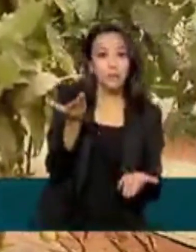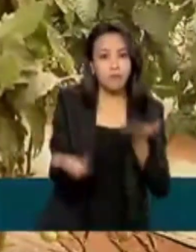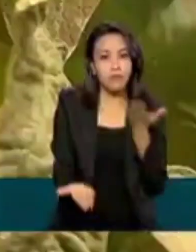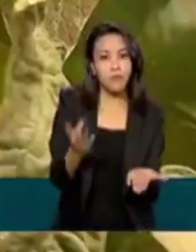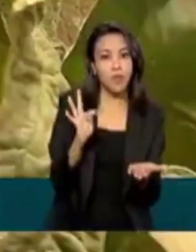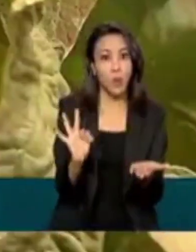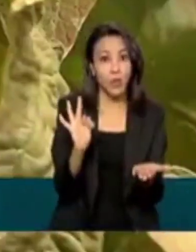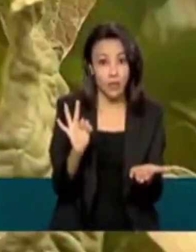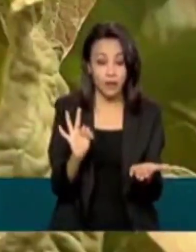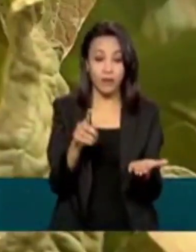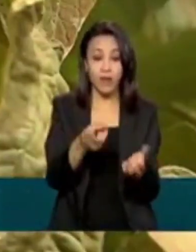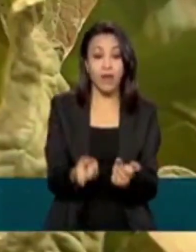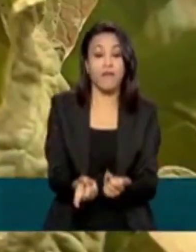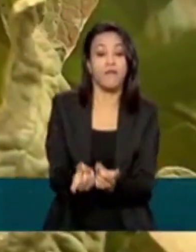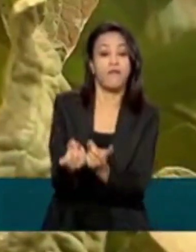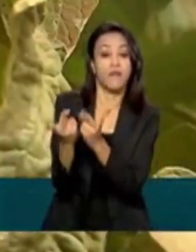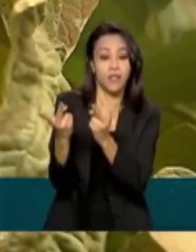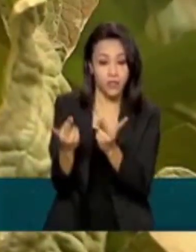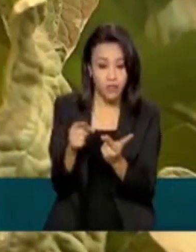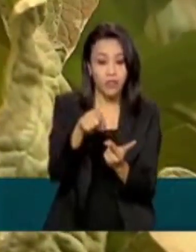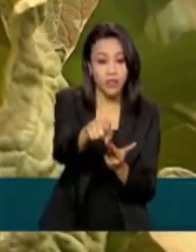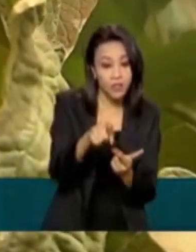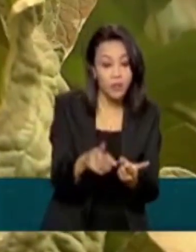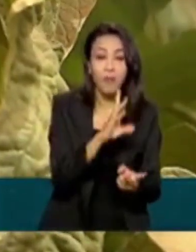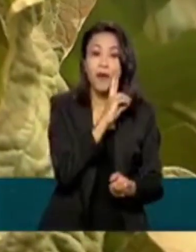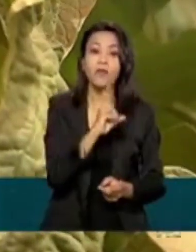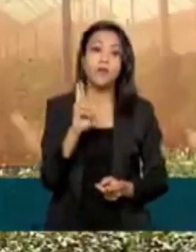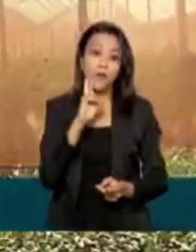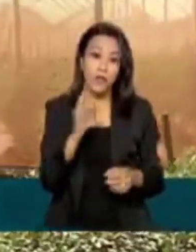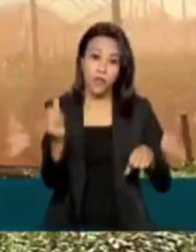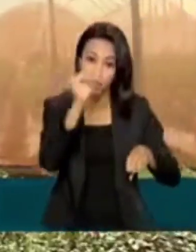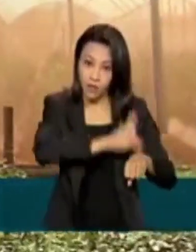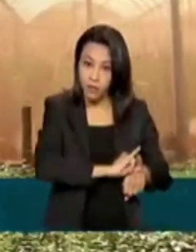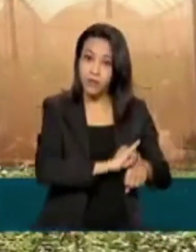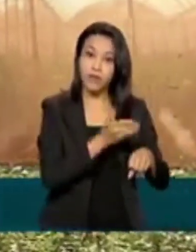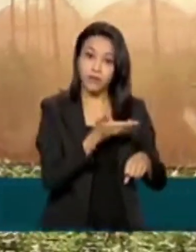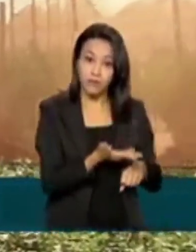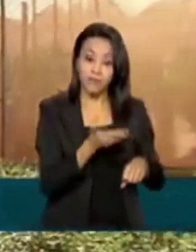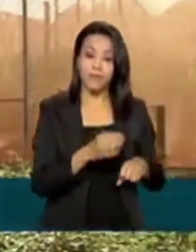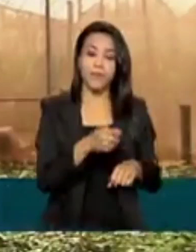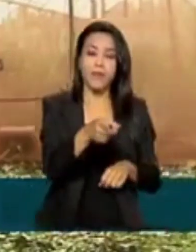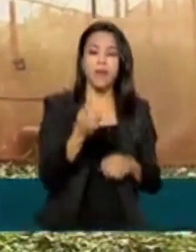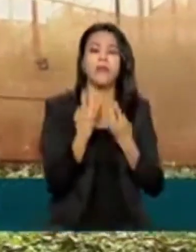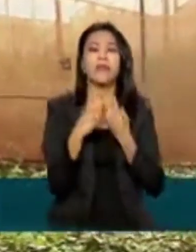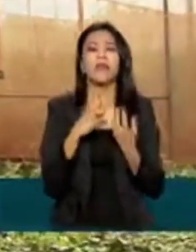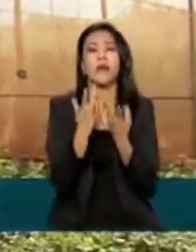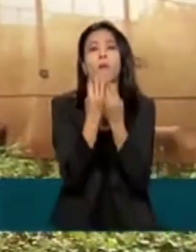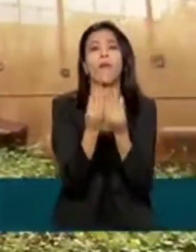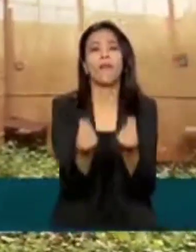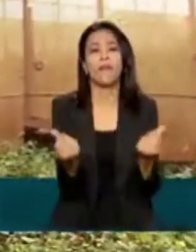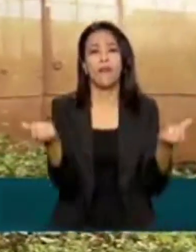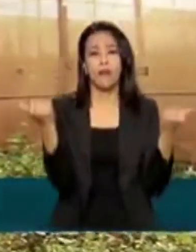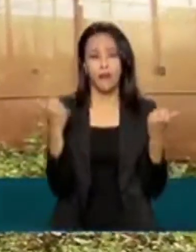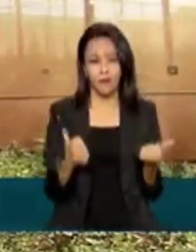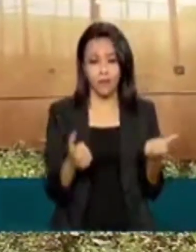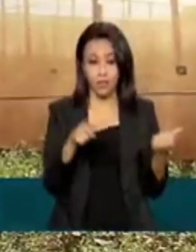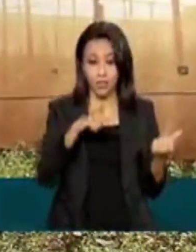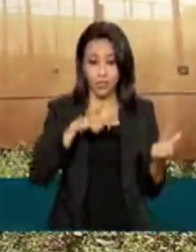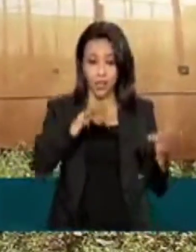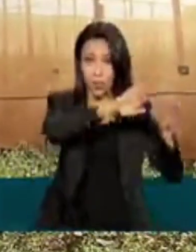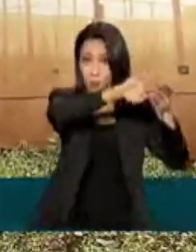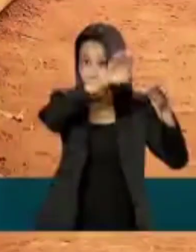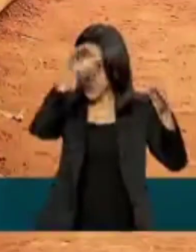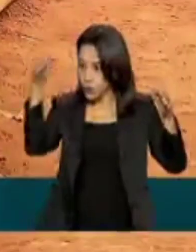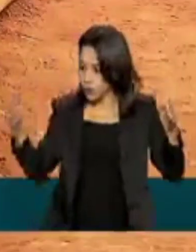produto é vendido para uma rede de restaurantes na capital. Para que o fruto tenha qualidade, eles investem em estufas para